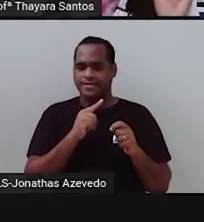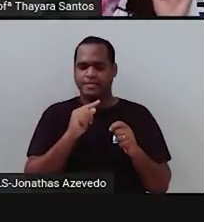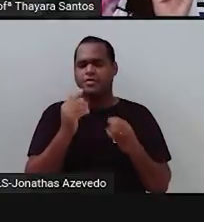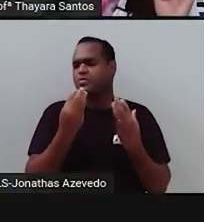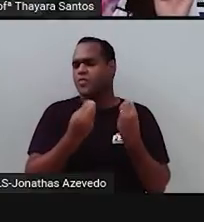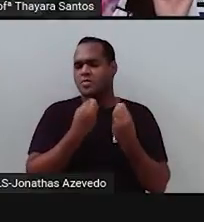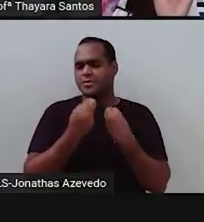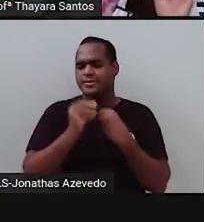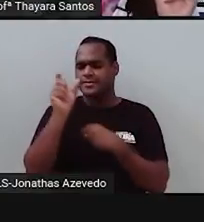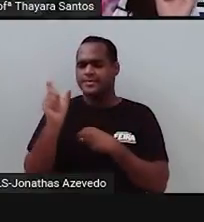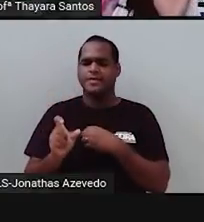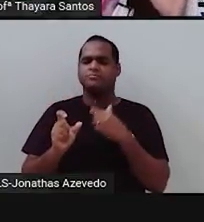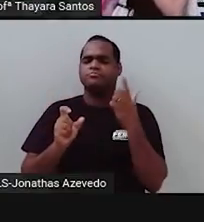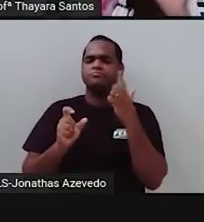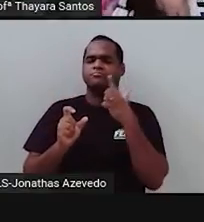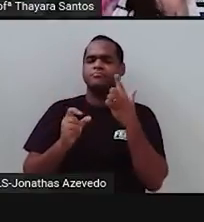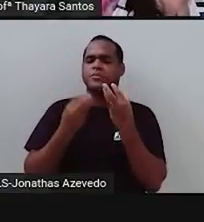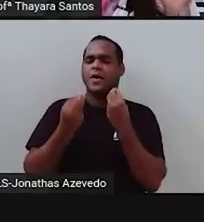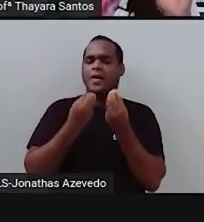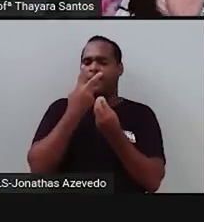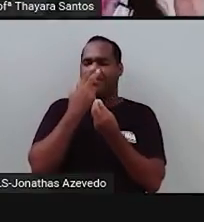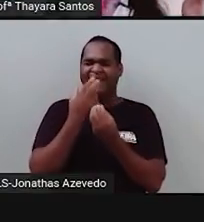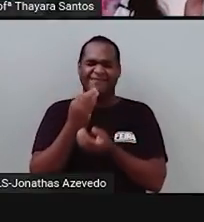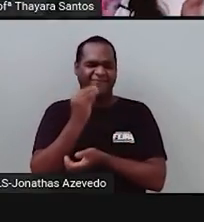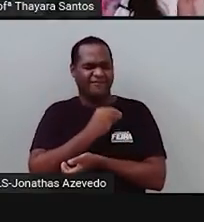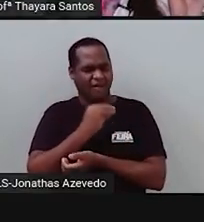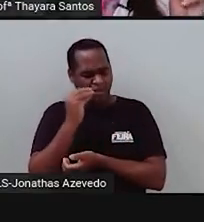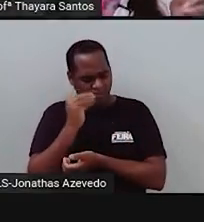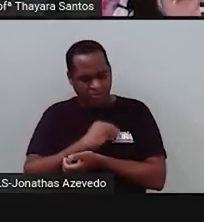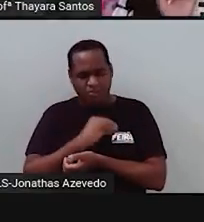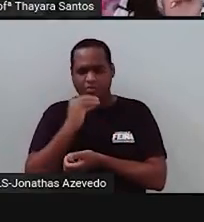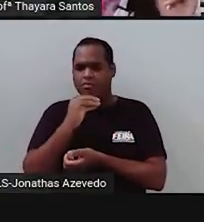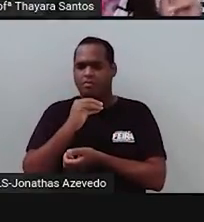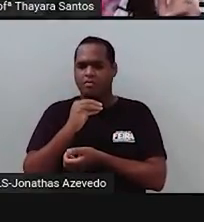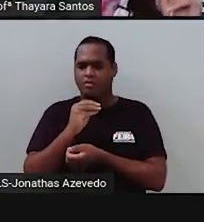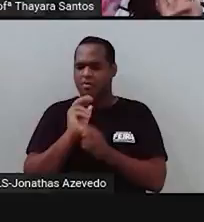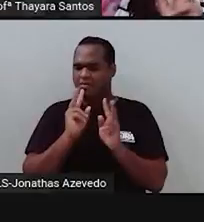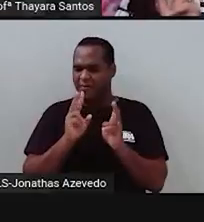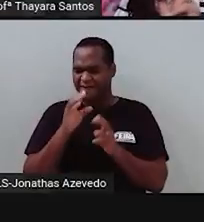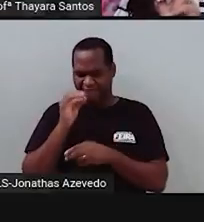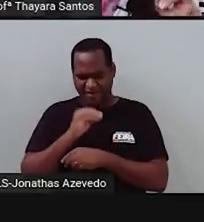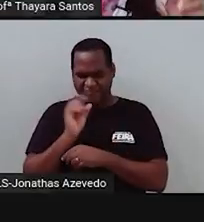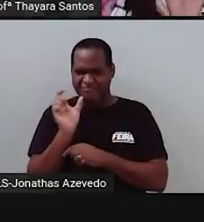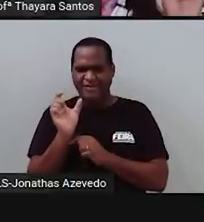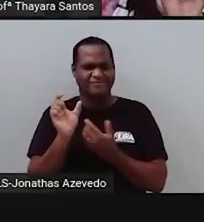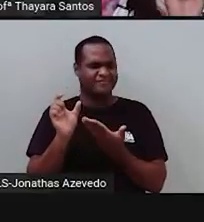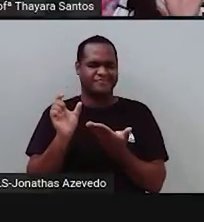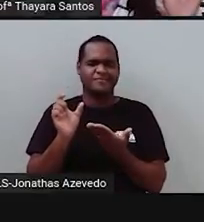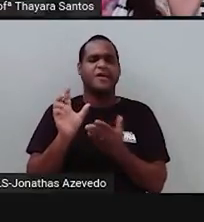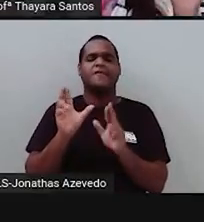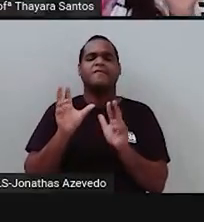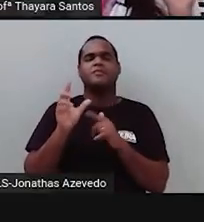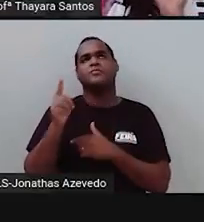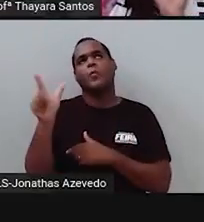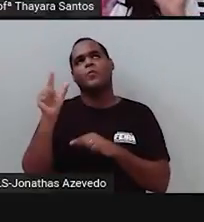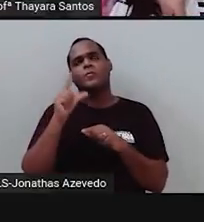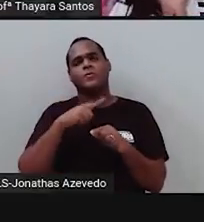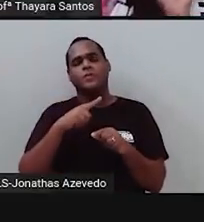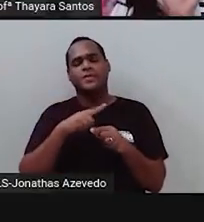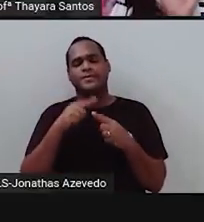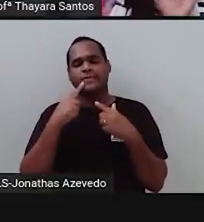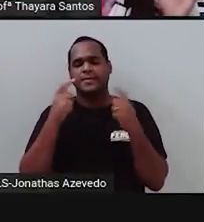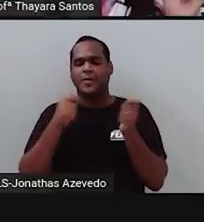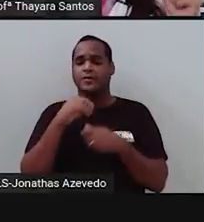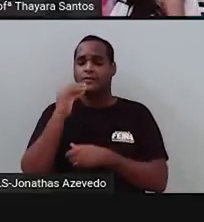característica, ela fosse mais fraca. Não é bem essa palavra que a gente deve usar, mas é como se ela fosse mais